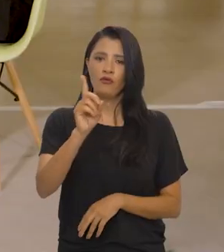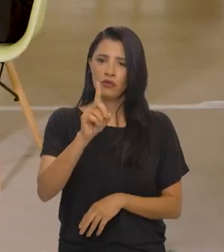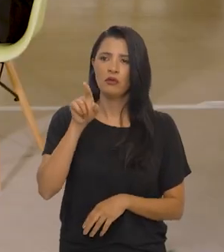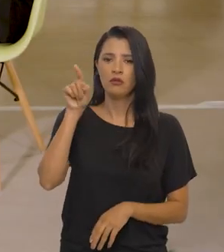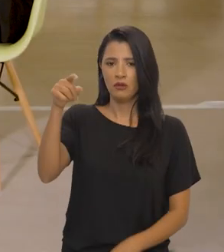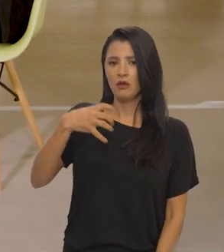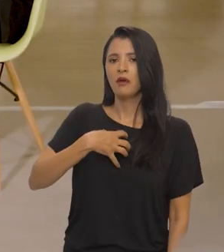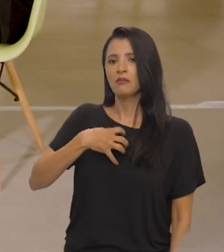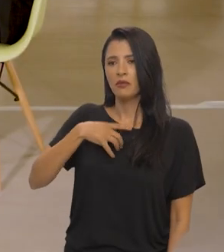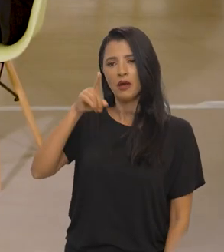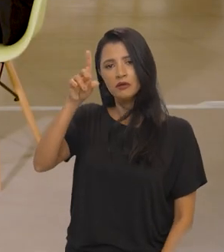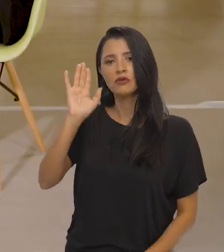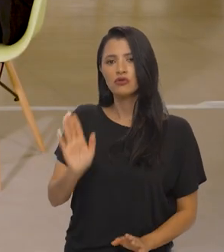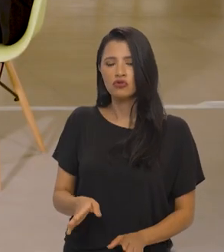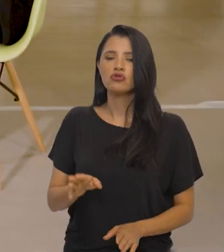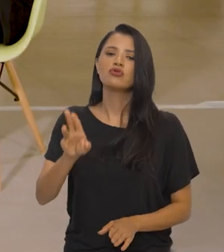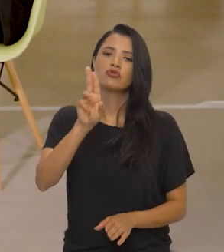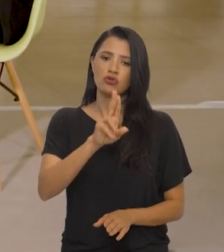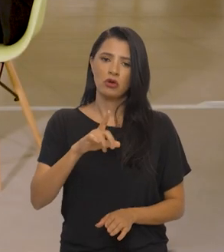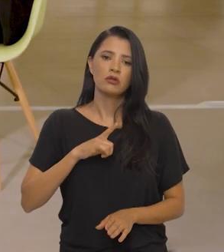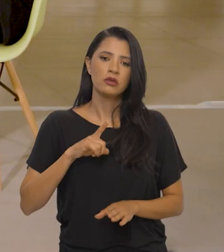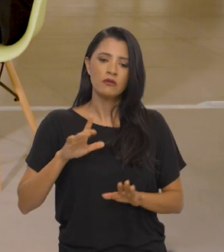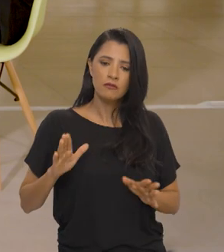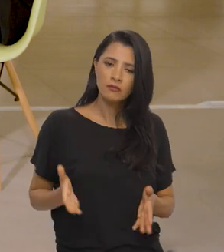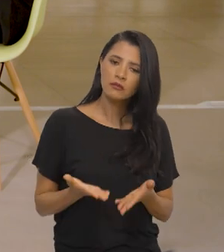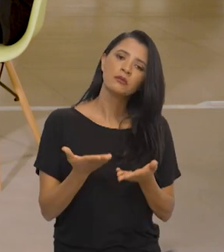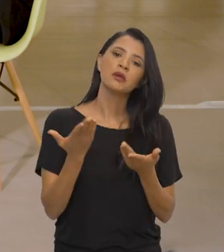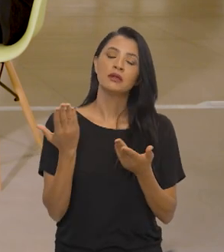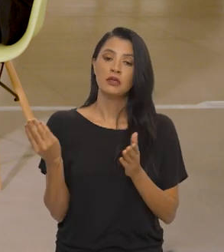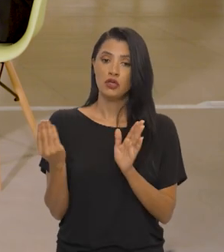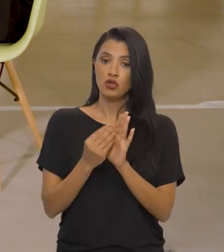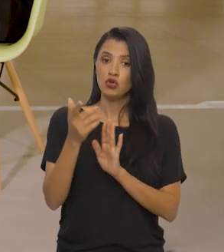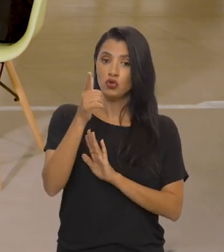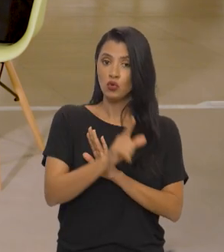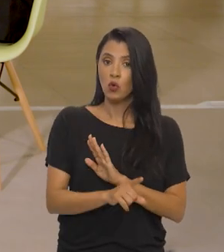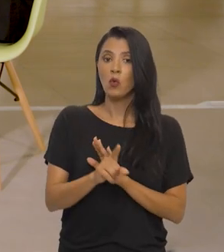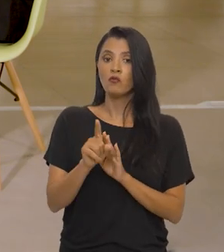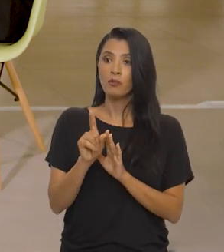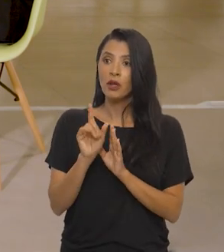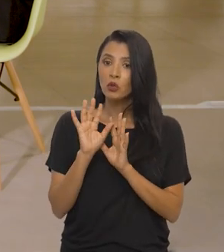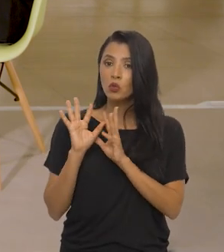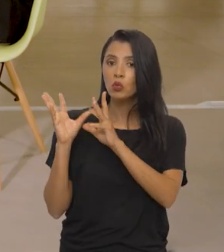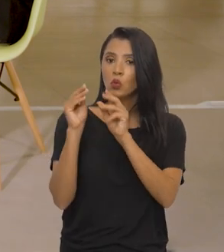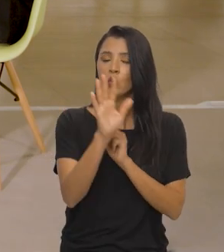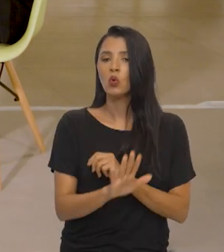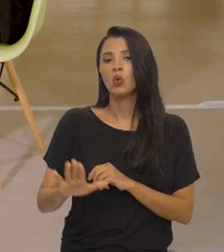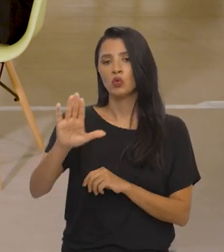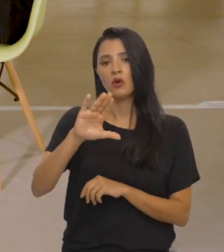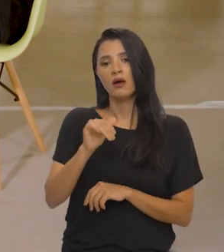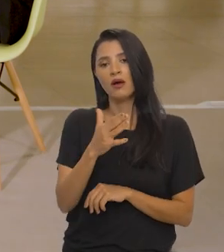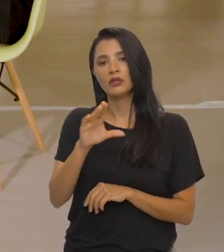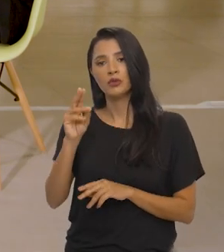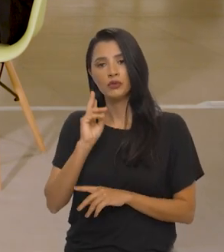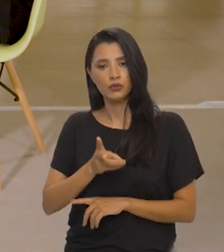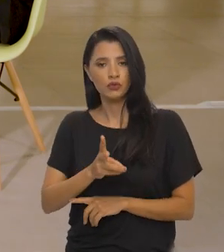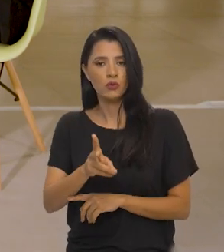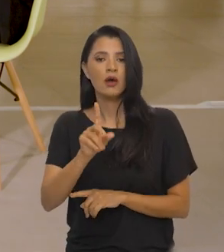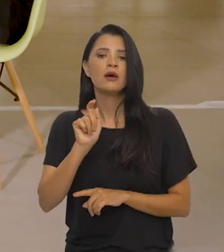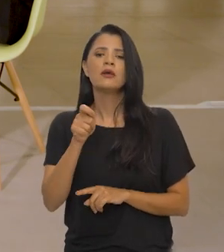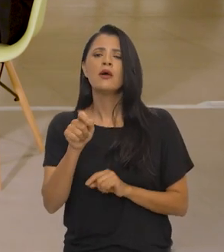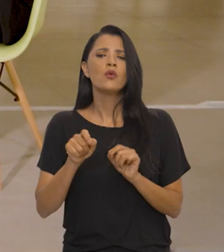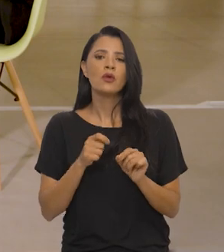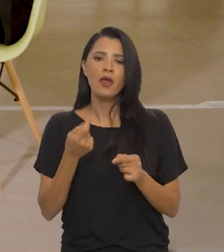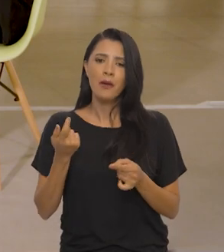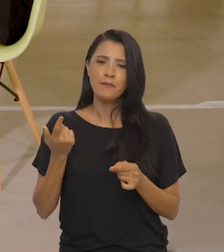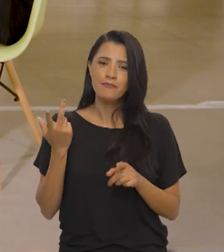inédito no Brasil, a Bahia já experimentou esse fomento, mas a gente traz para que seja um fomento nacional o Ações Continuadas, que